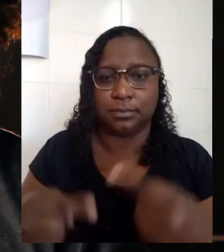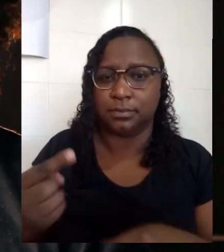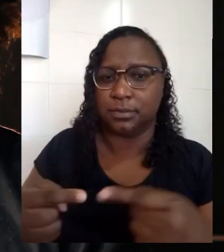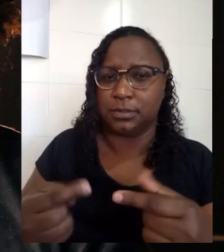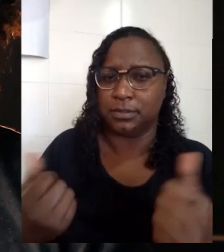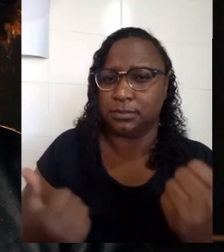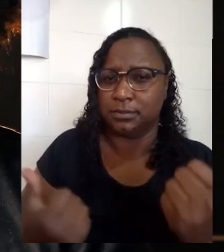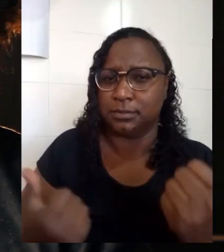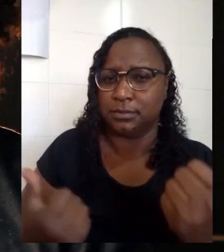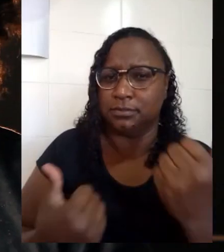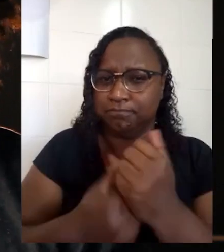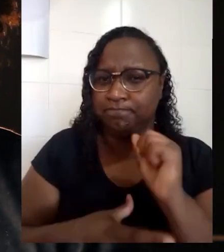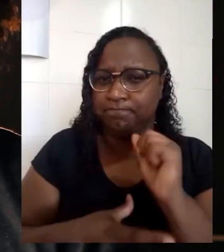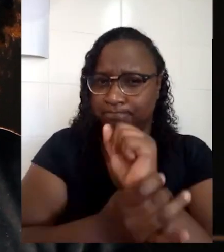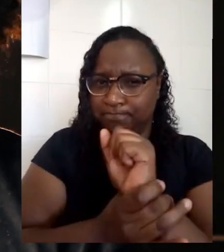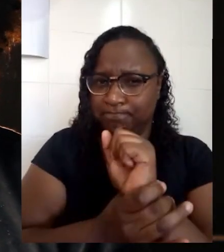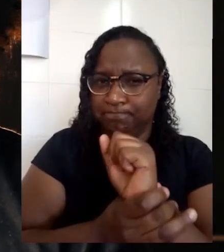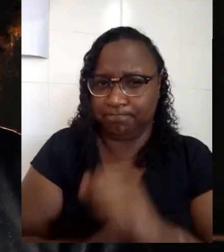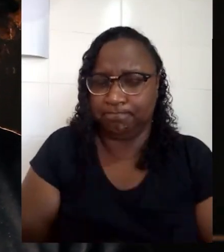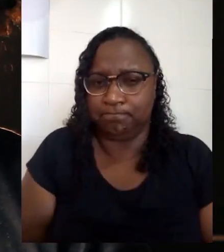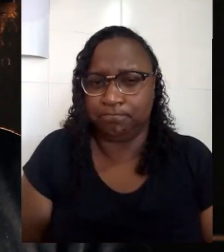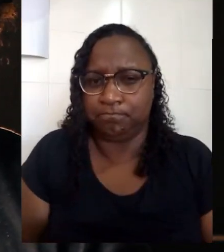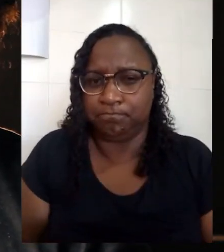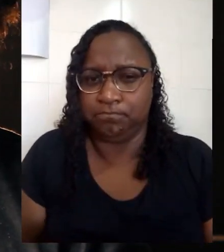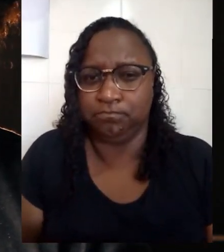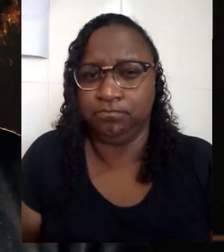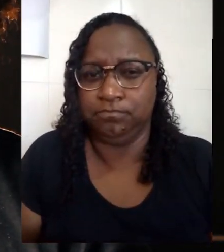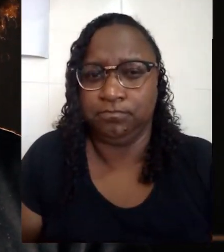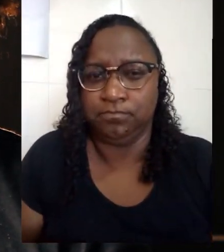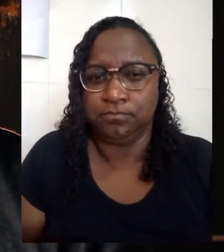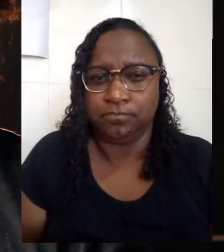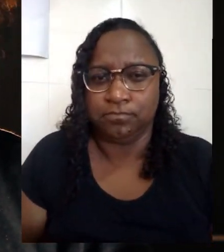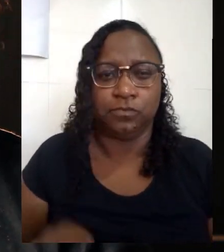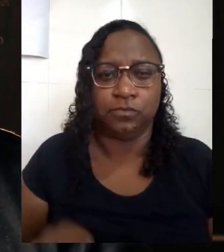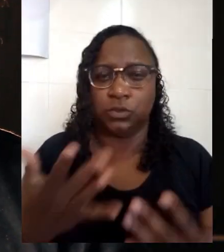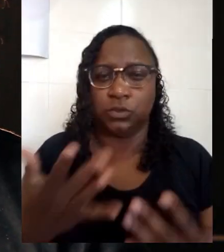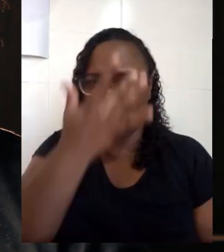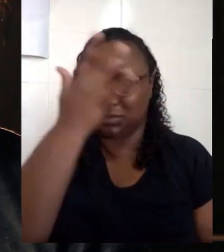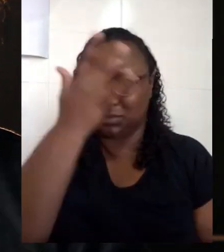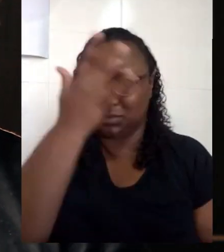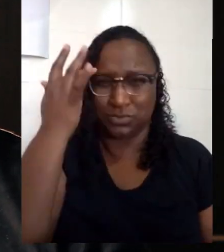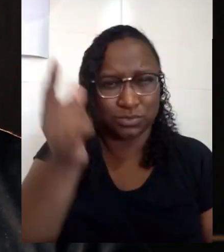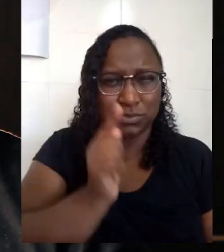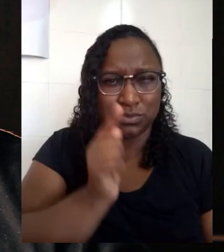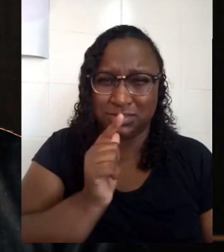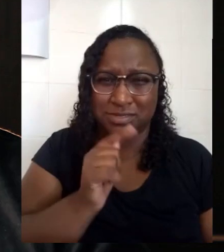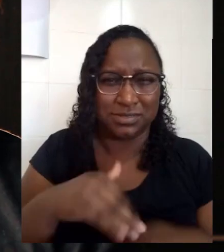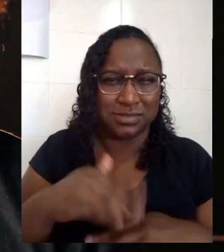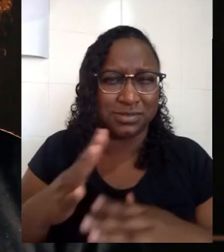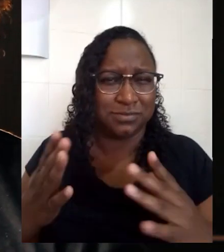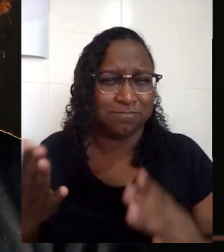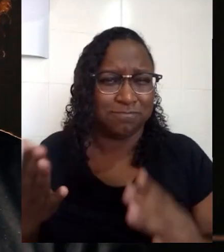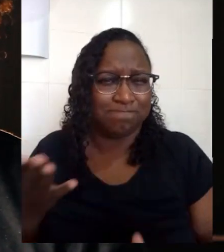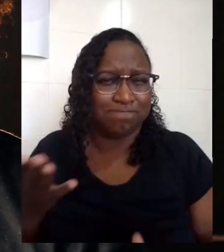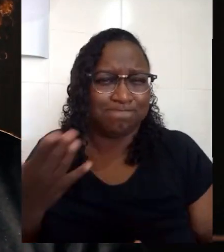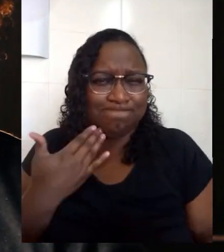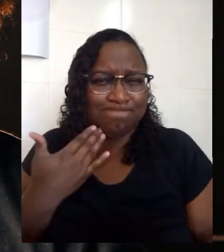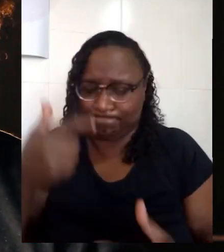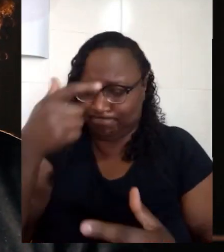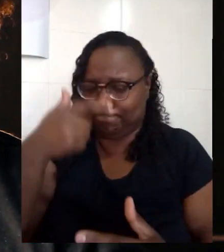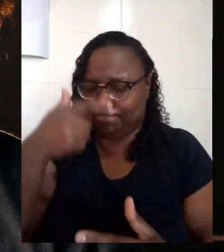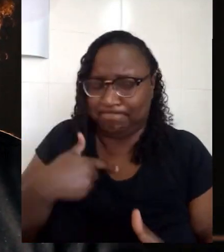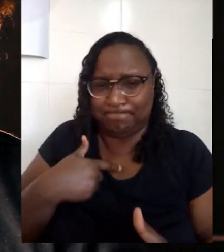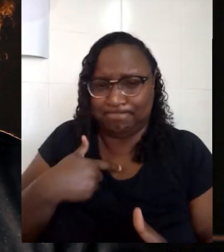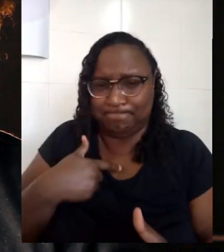importantes quando as pessoas não conseguem mais se sustentar e proteger a si mesmas, o que muitas vezes acontece na velhice.